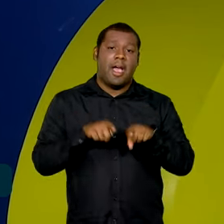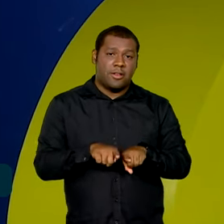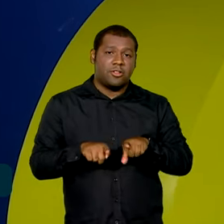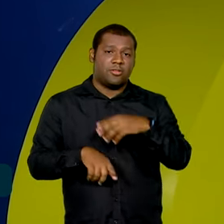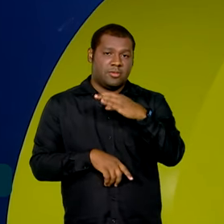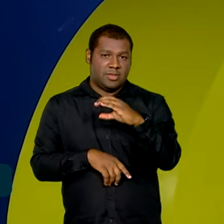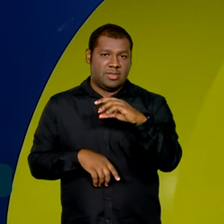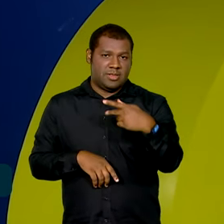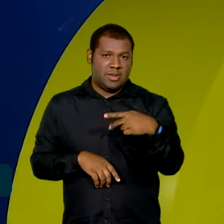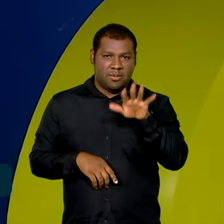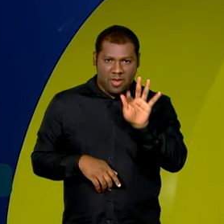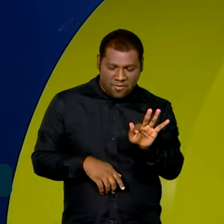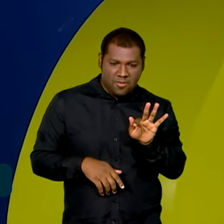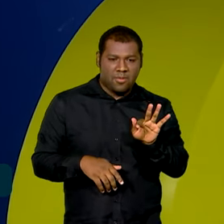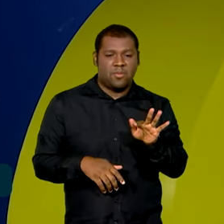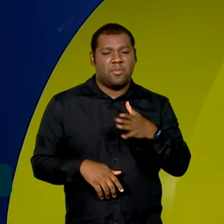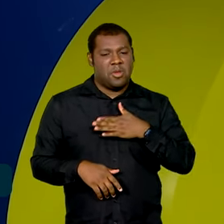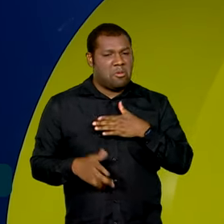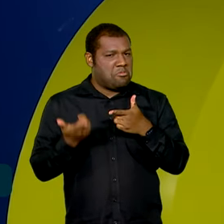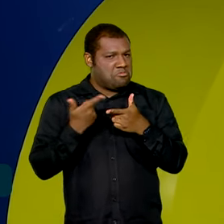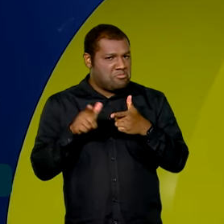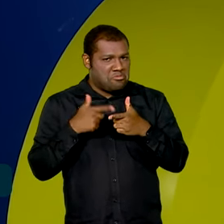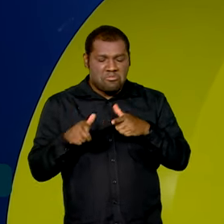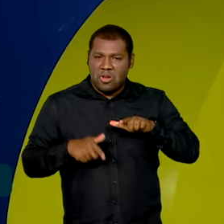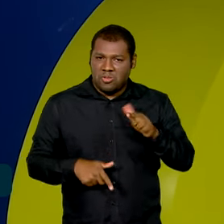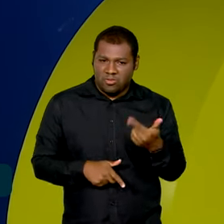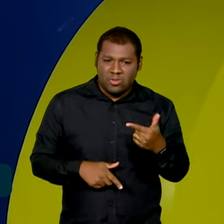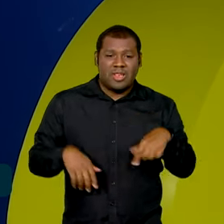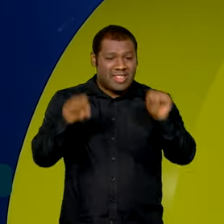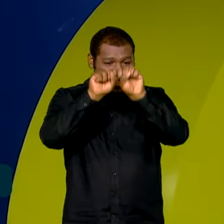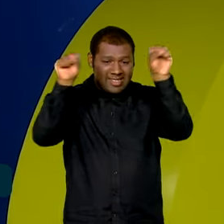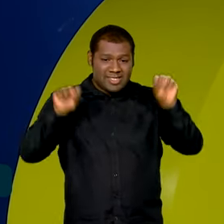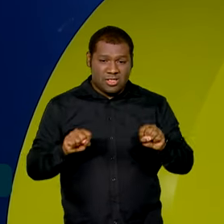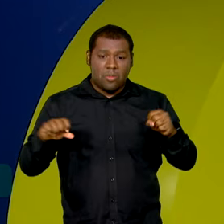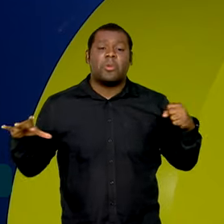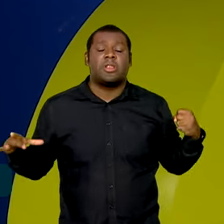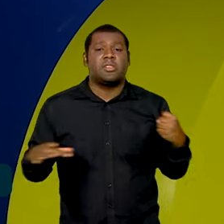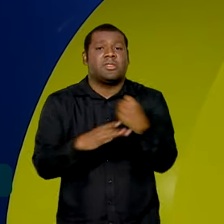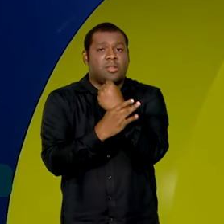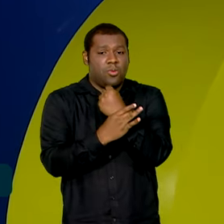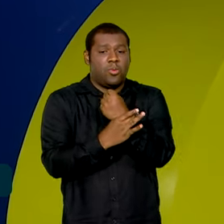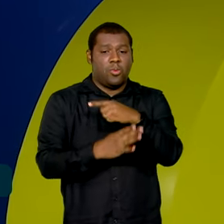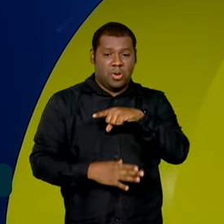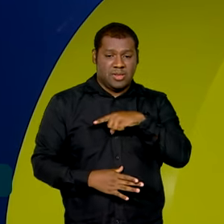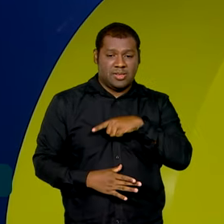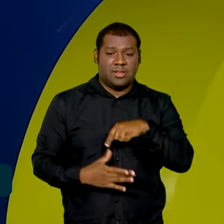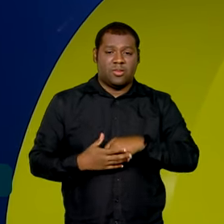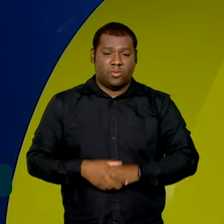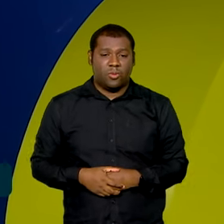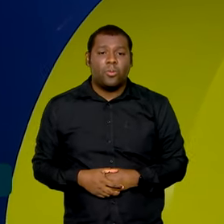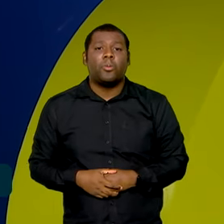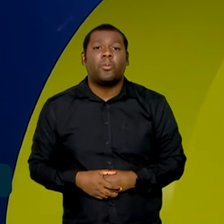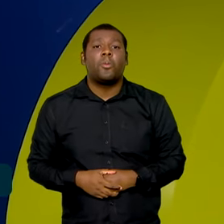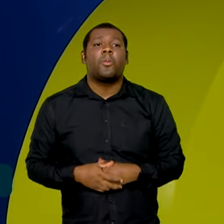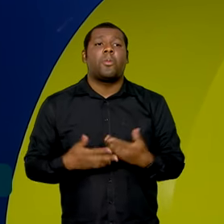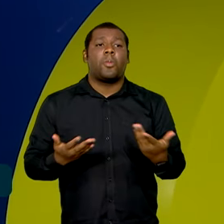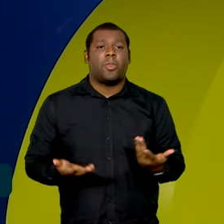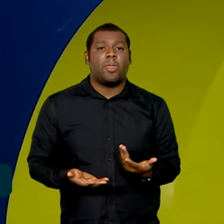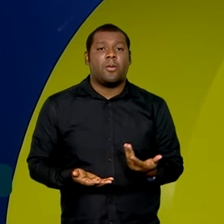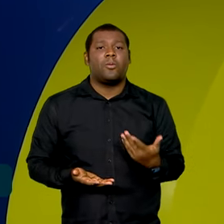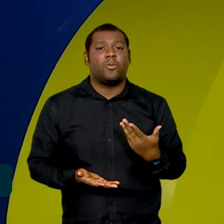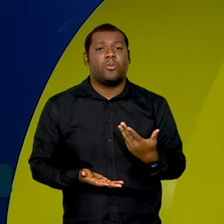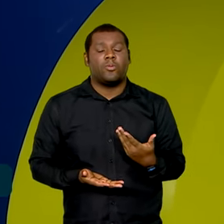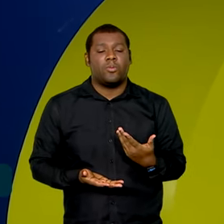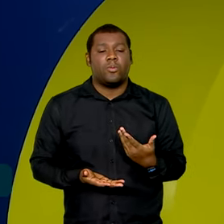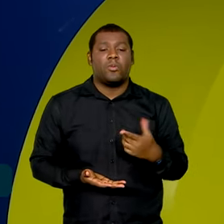nenhum problema. O sistema traz grande segurança na questão da autenticação de duplo fator, né,